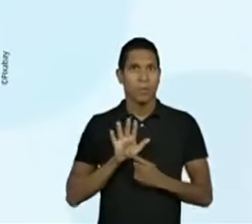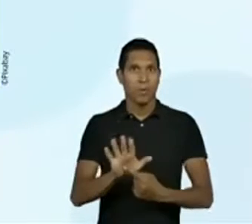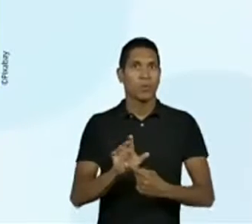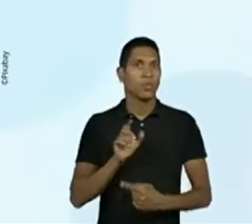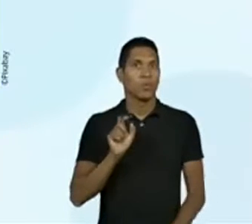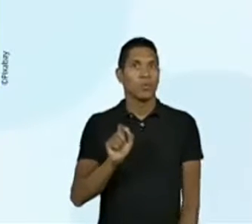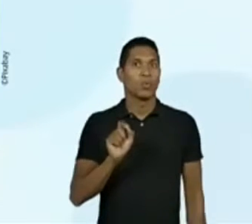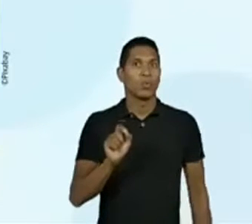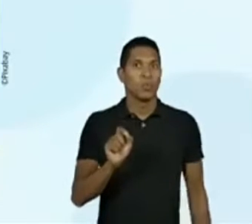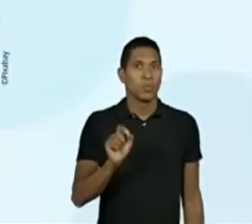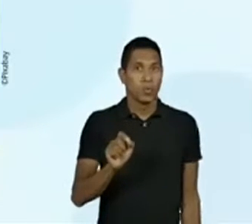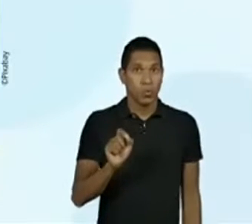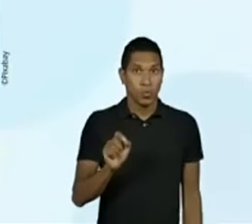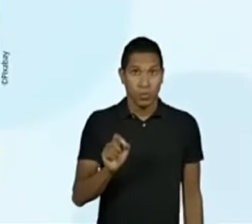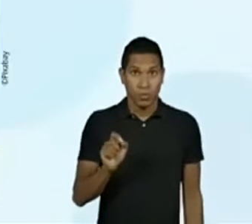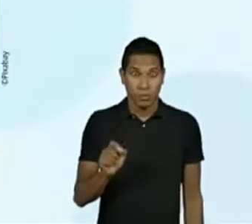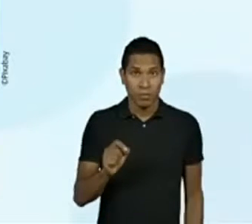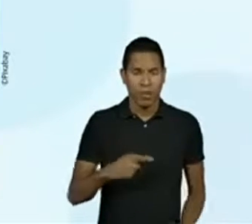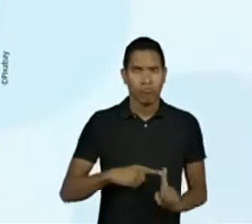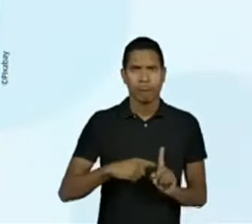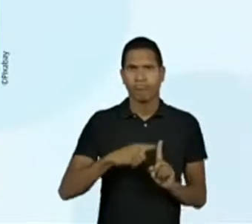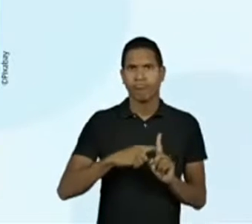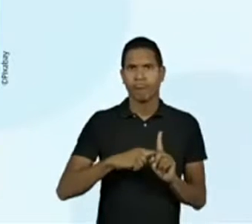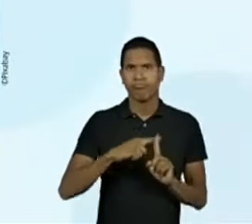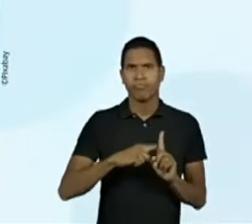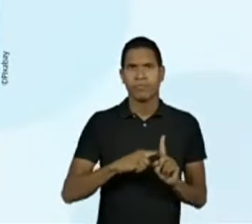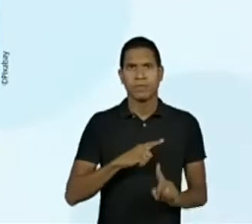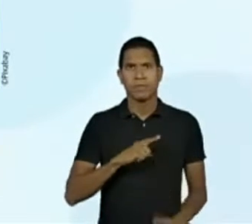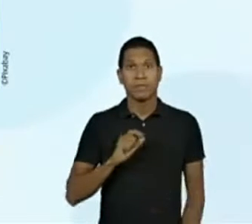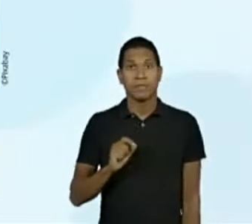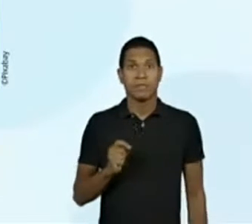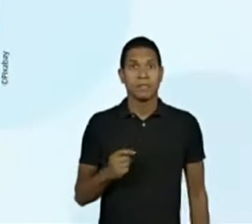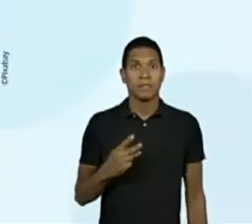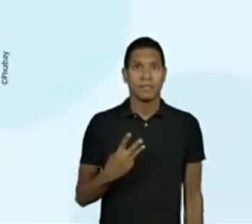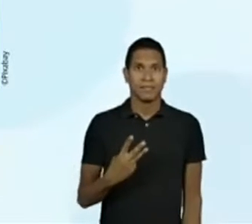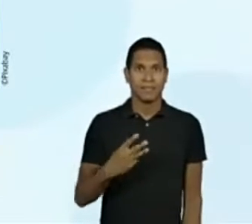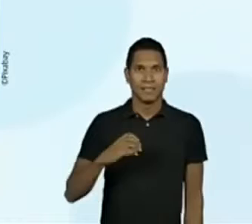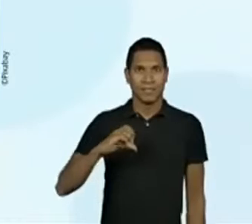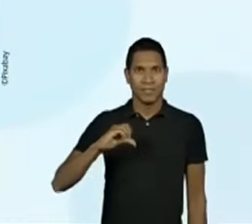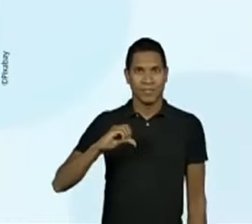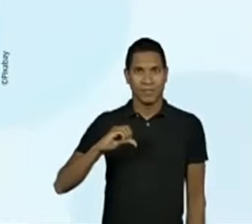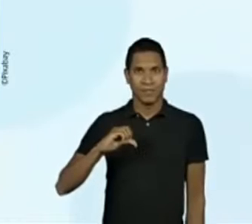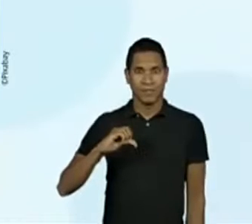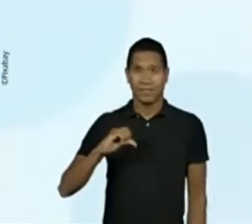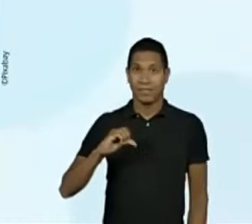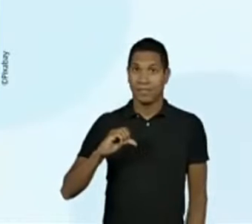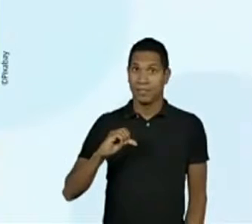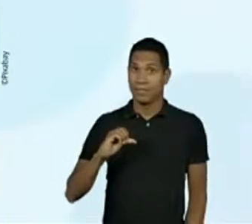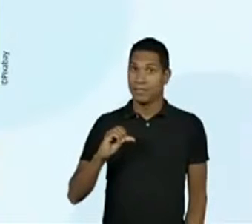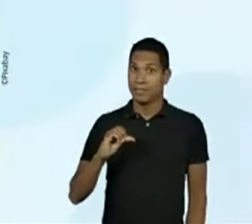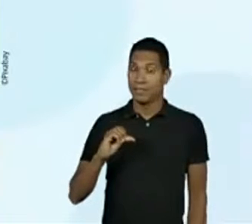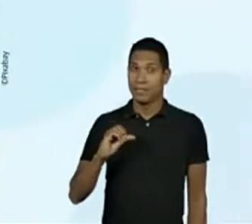Qual é a temperatura marcada no termômetro? Trinta e nove graus Celsius.